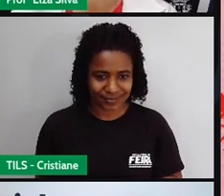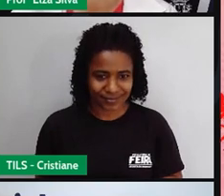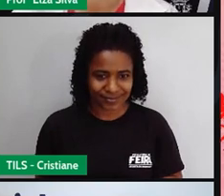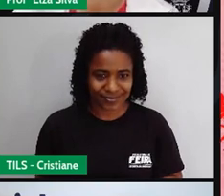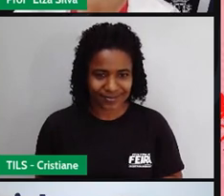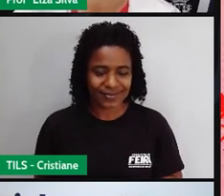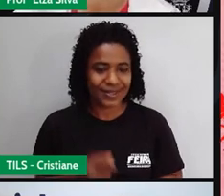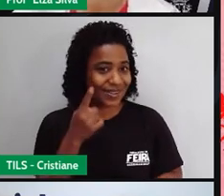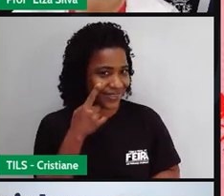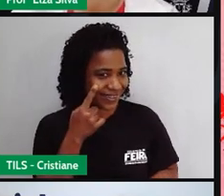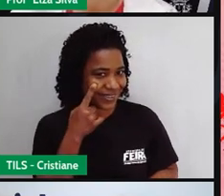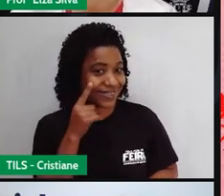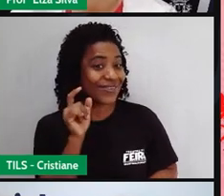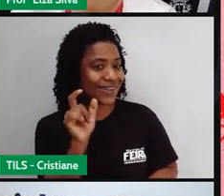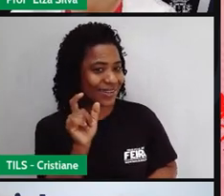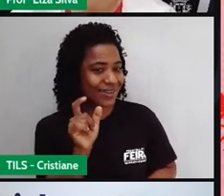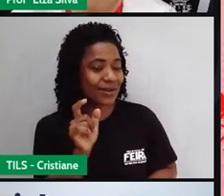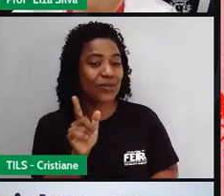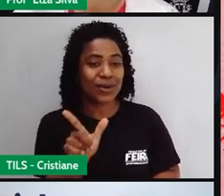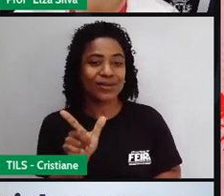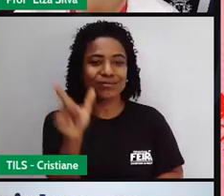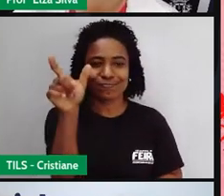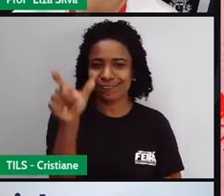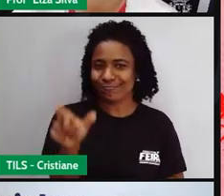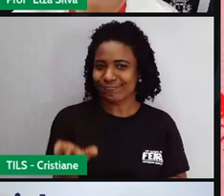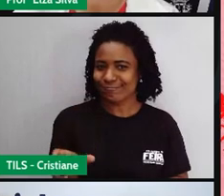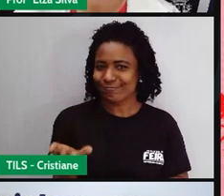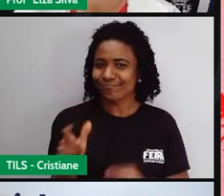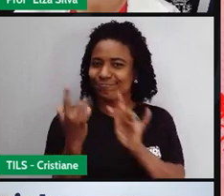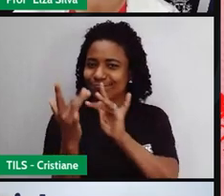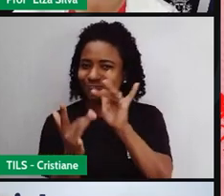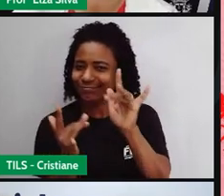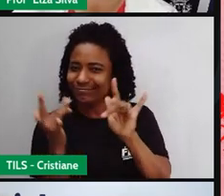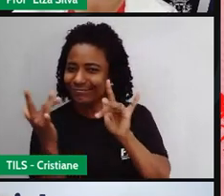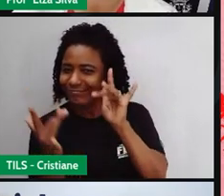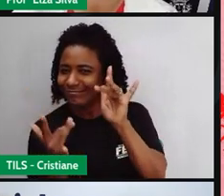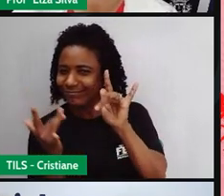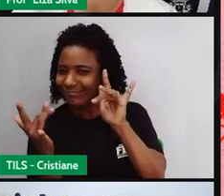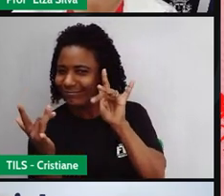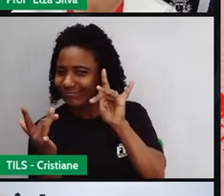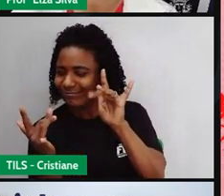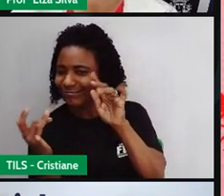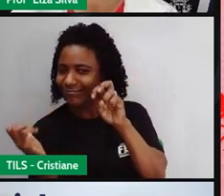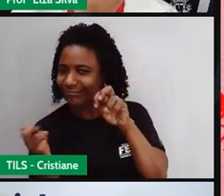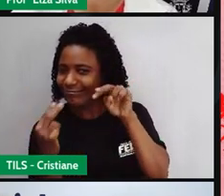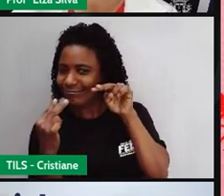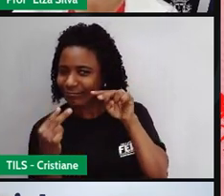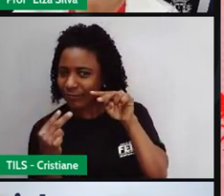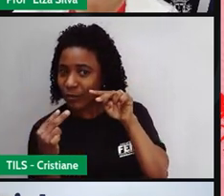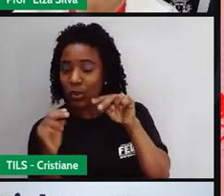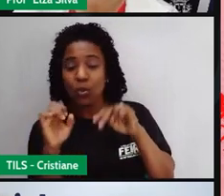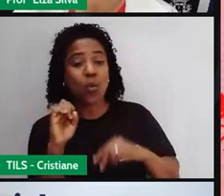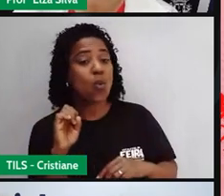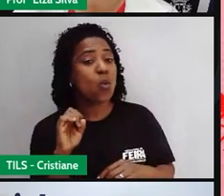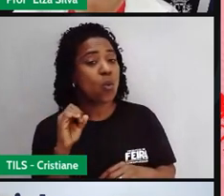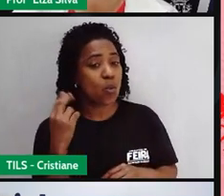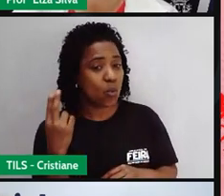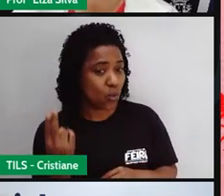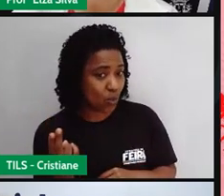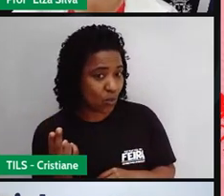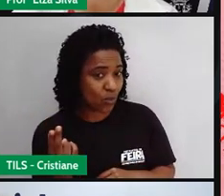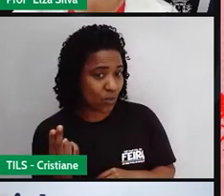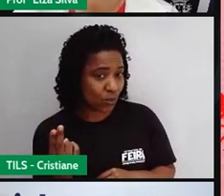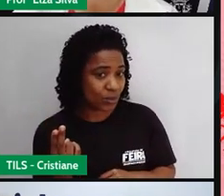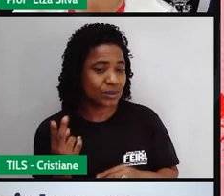tem um crush, né? Quando a gente está envolvido com alguém. ou então a gente pode também fazer